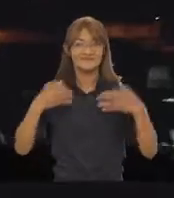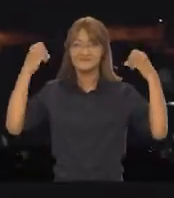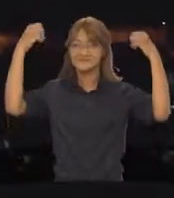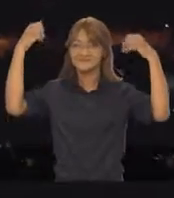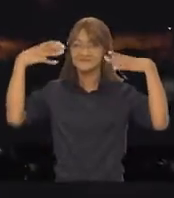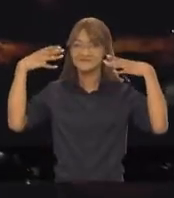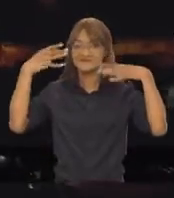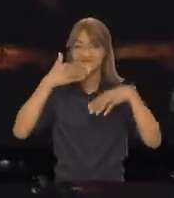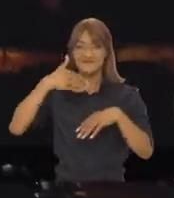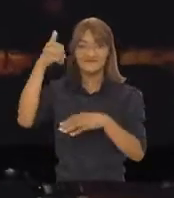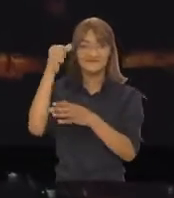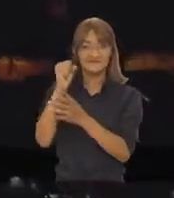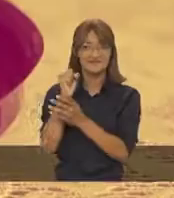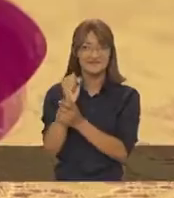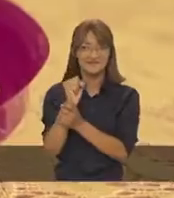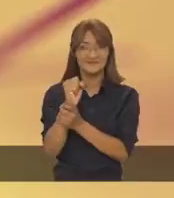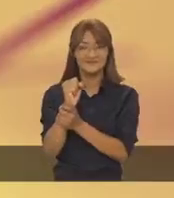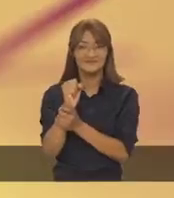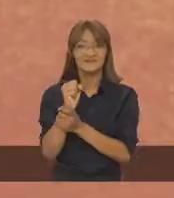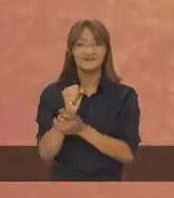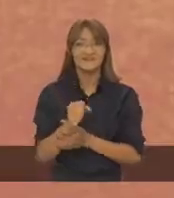iluminada e mais segura.